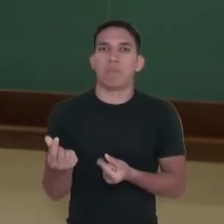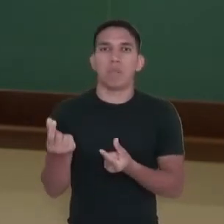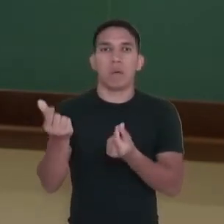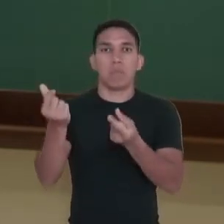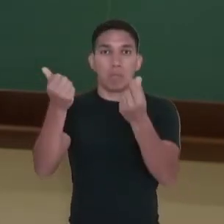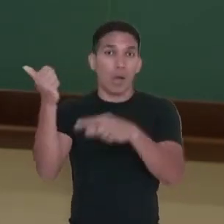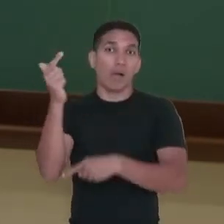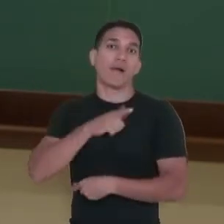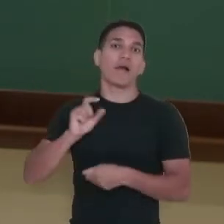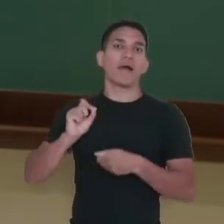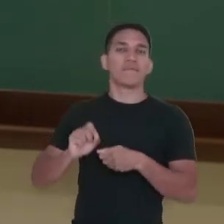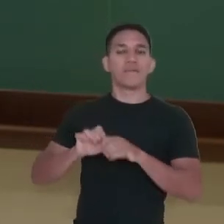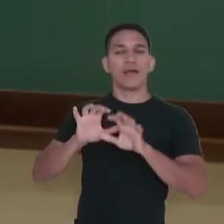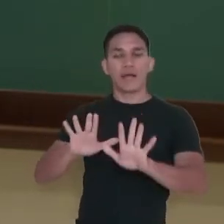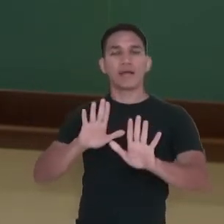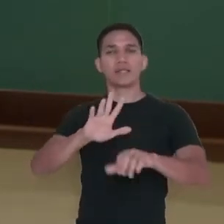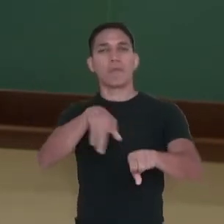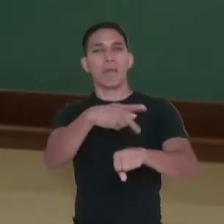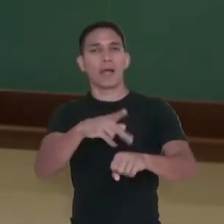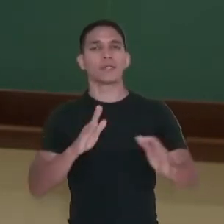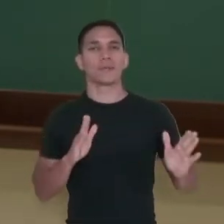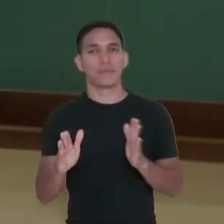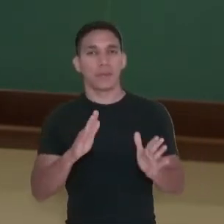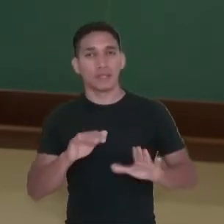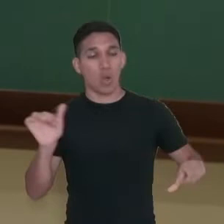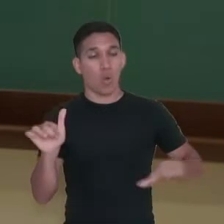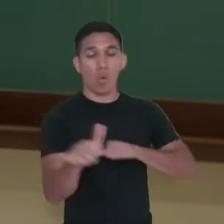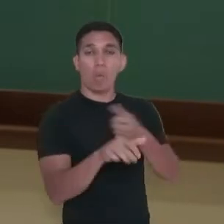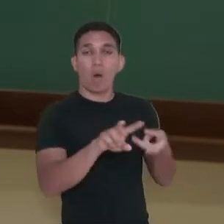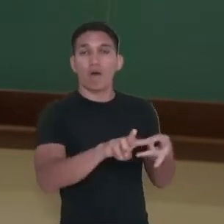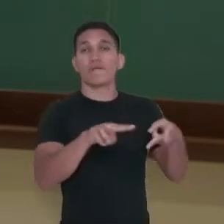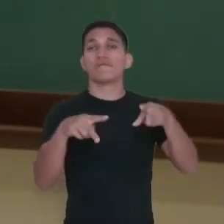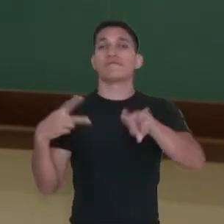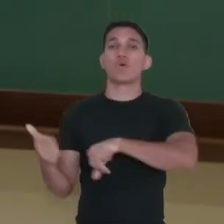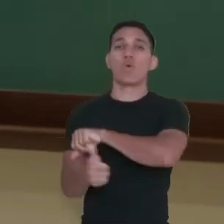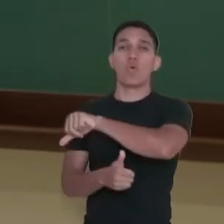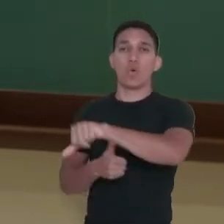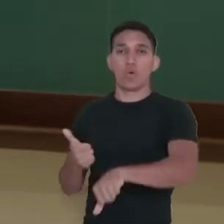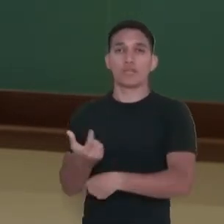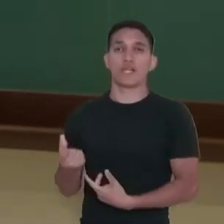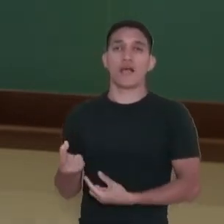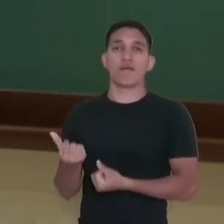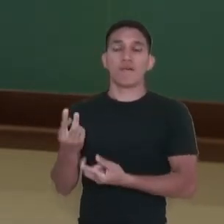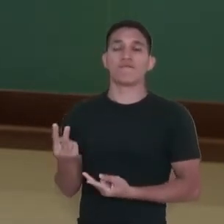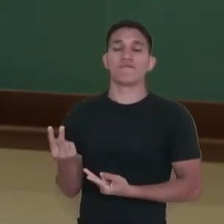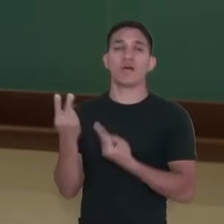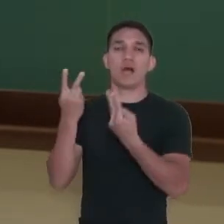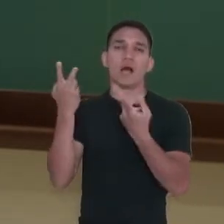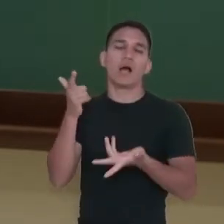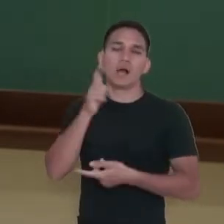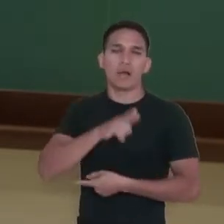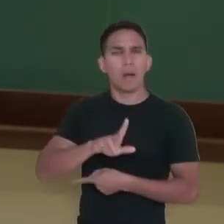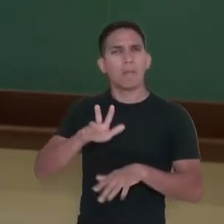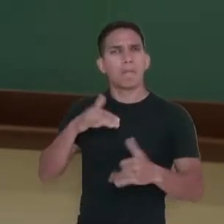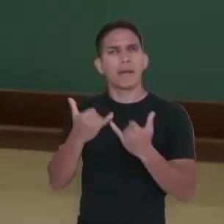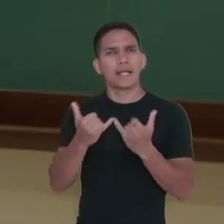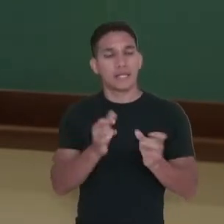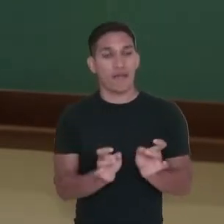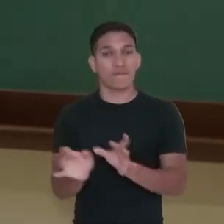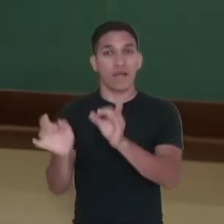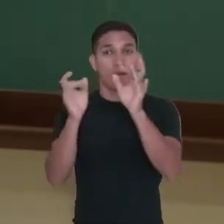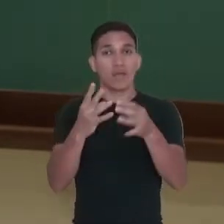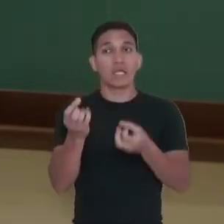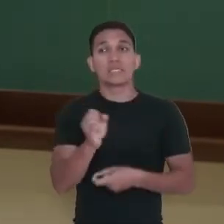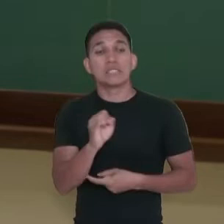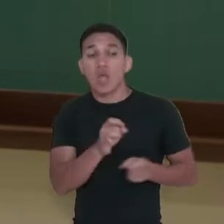naquele país, naquele período, a gente converte, né, num valor, como se eu fosse vender toda aquela produção, quanto